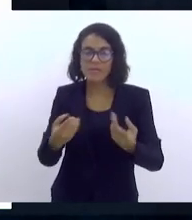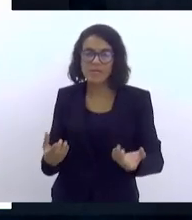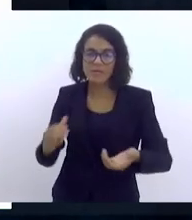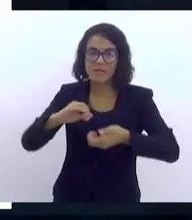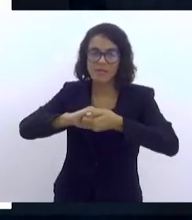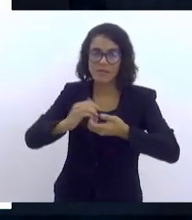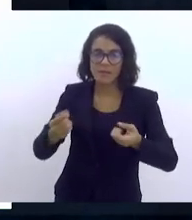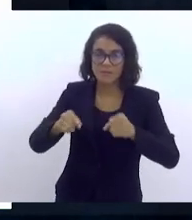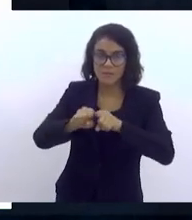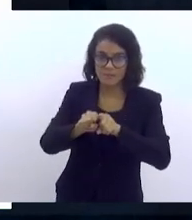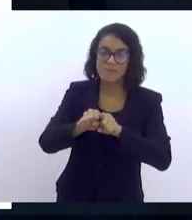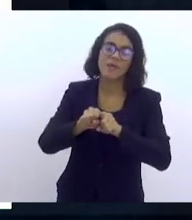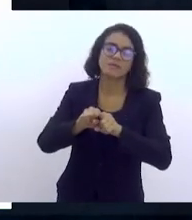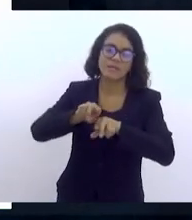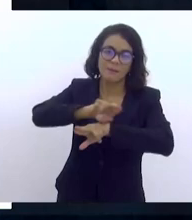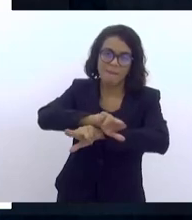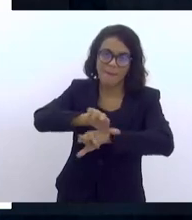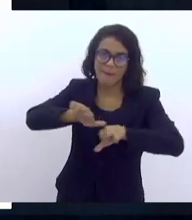interinstitucional.